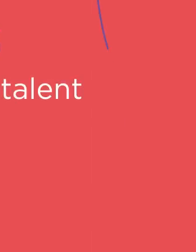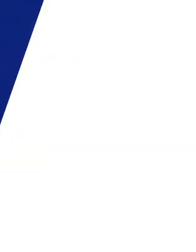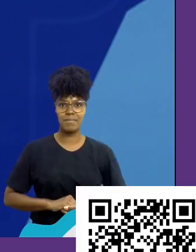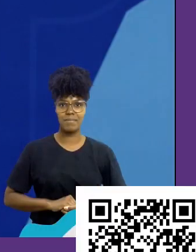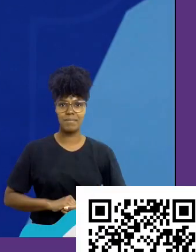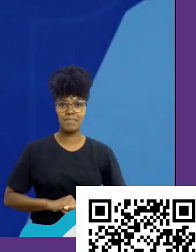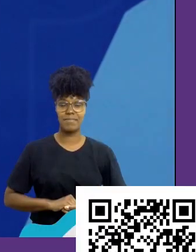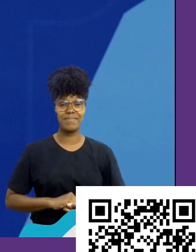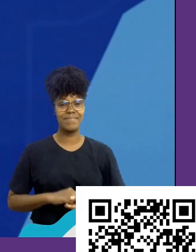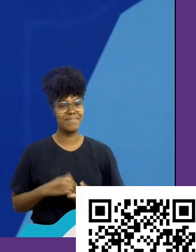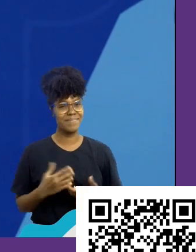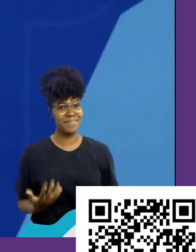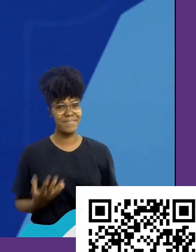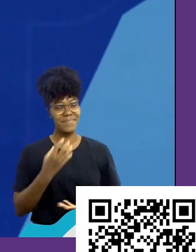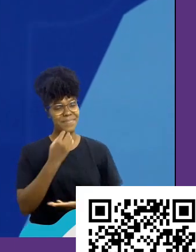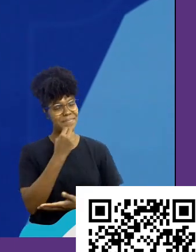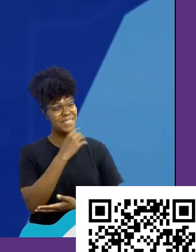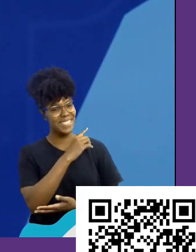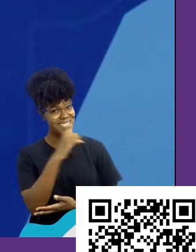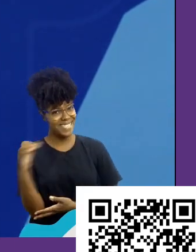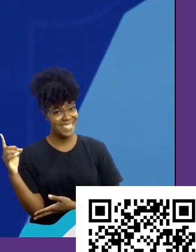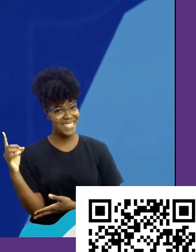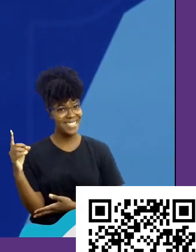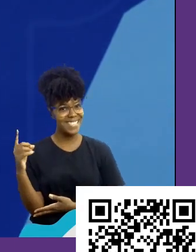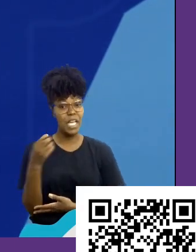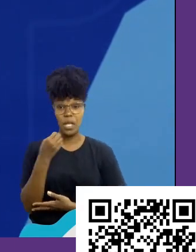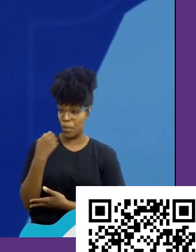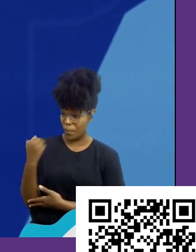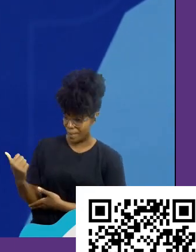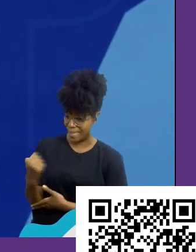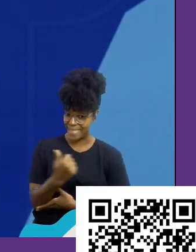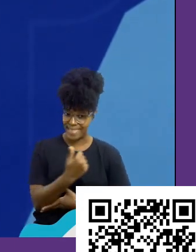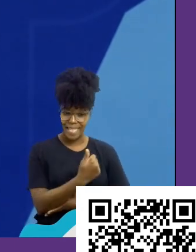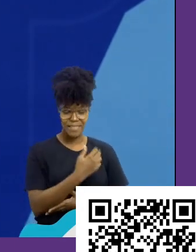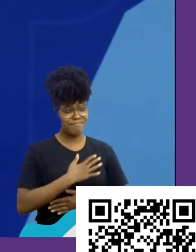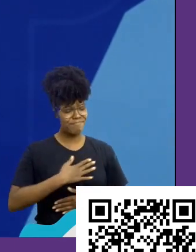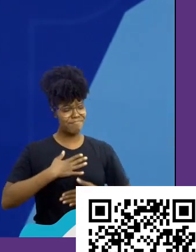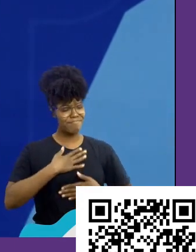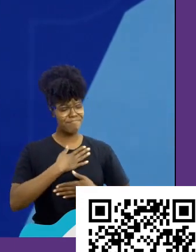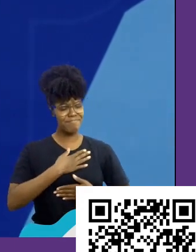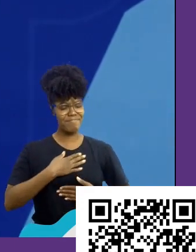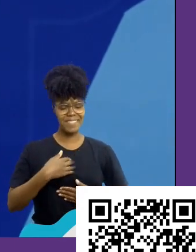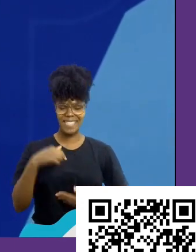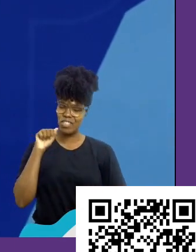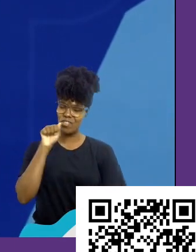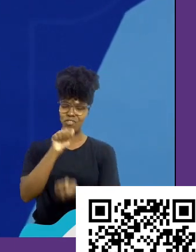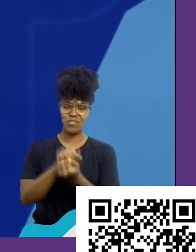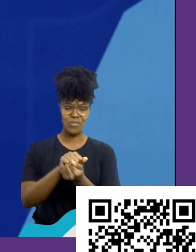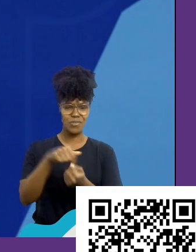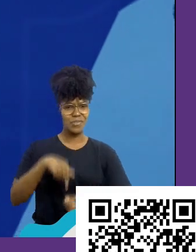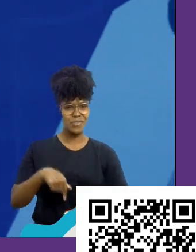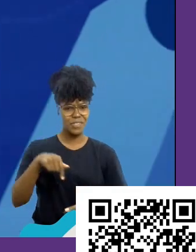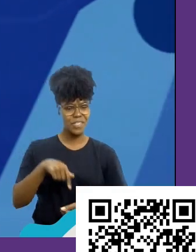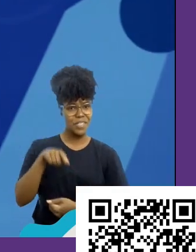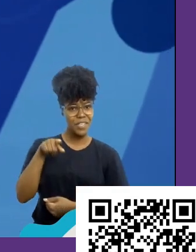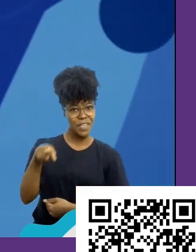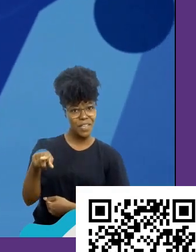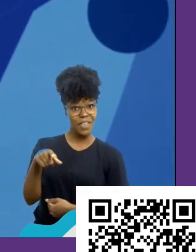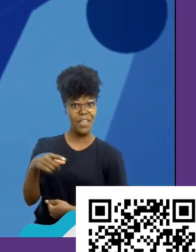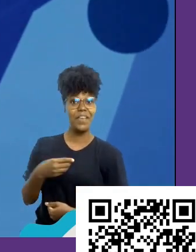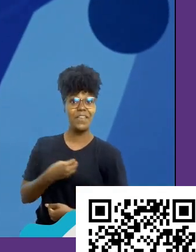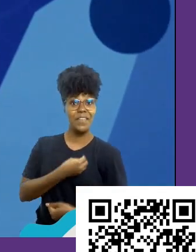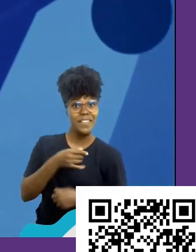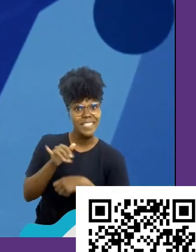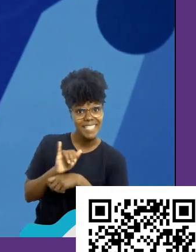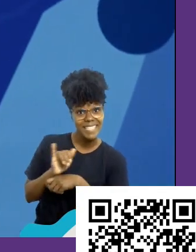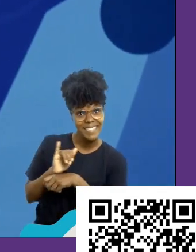Bom, gente, bom dia. Tudo bem com vocês? Felicidade de estar aqui com todos. Quem está aí online acompanhando também, sejam